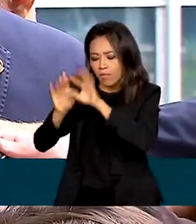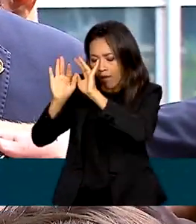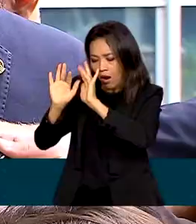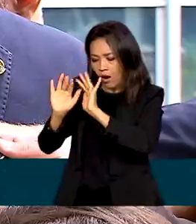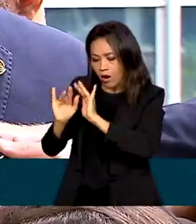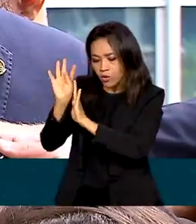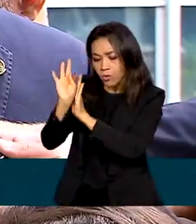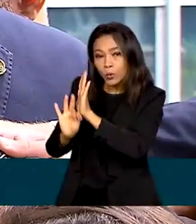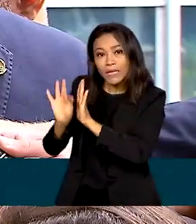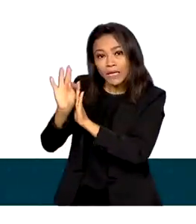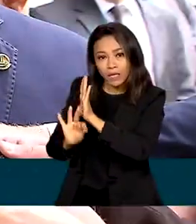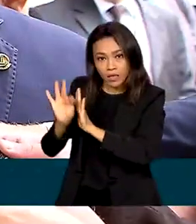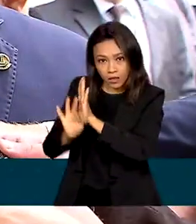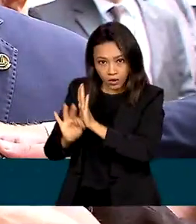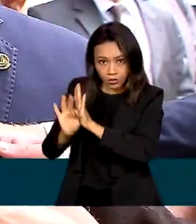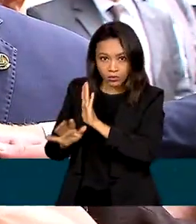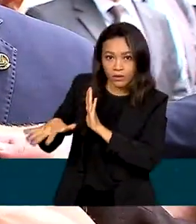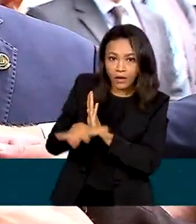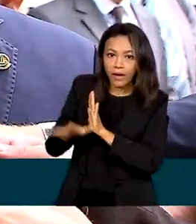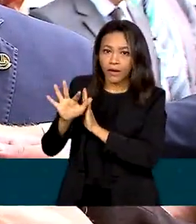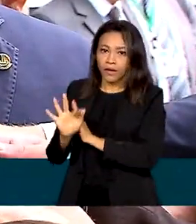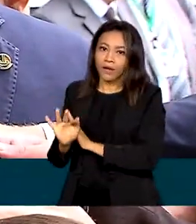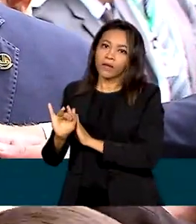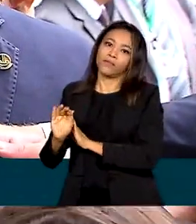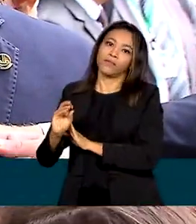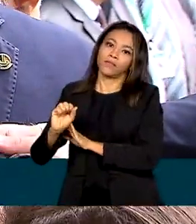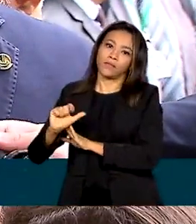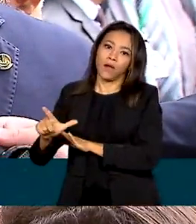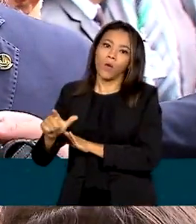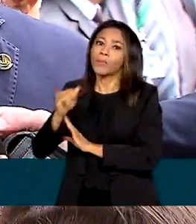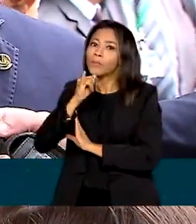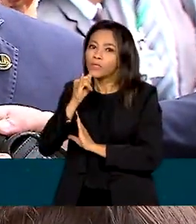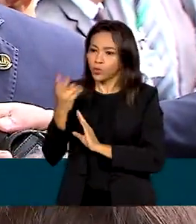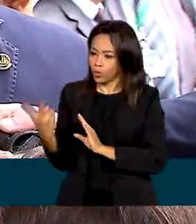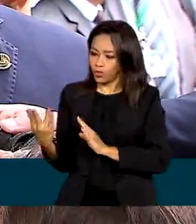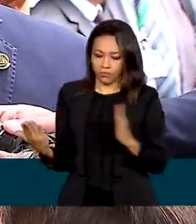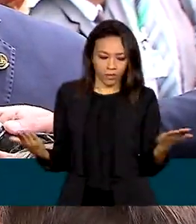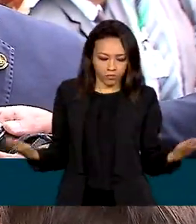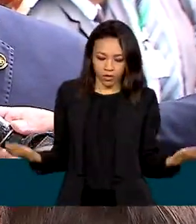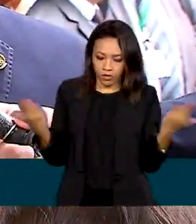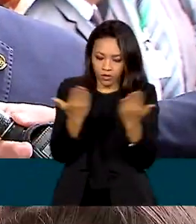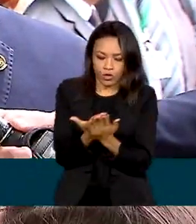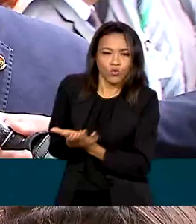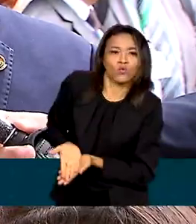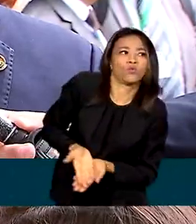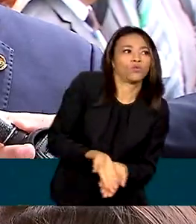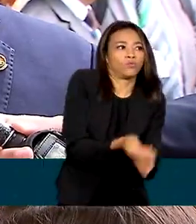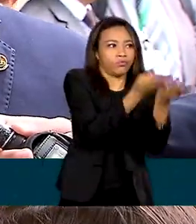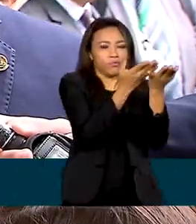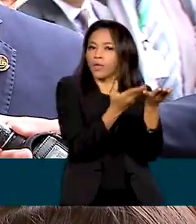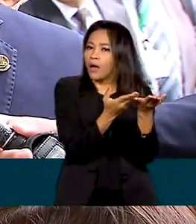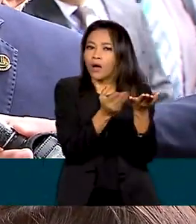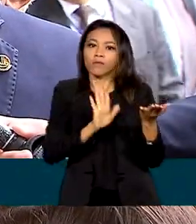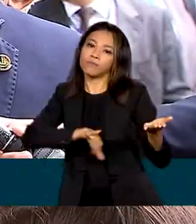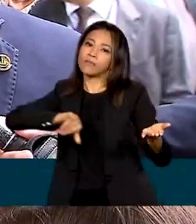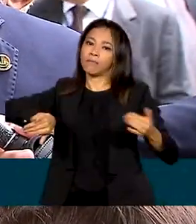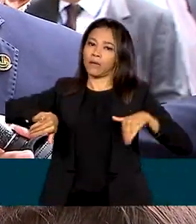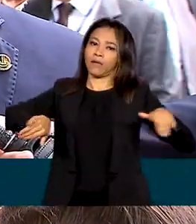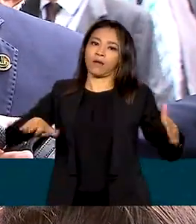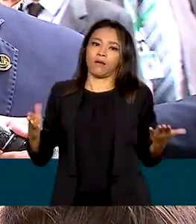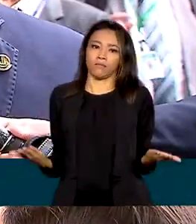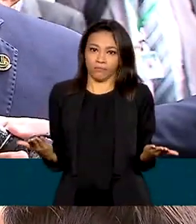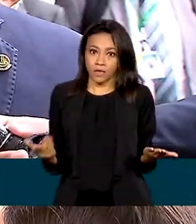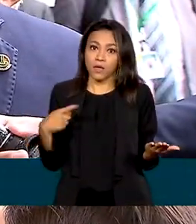do arcabouço fiscal. Por isso é que não chegarão juntos a LDO e arcabouço. Vamos aguardar segunda-feira e aí,